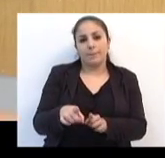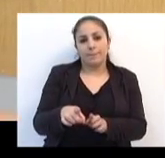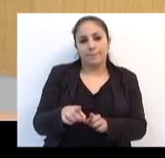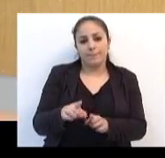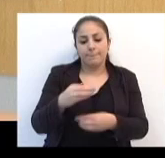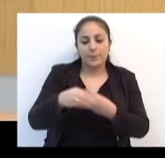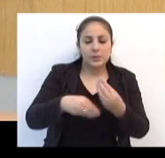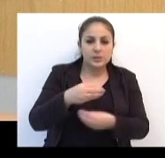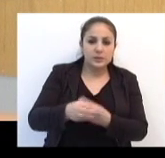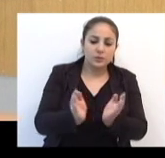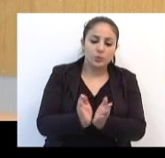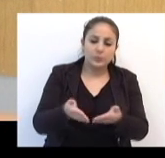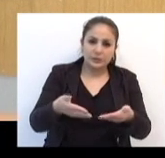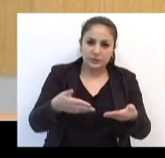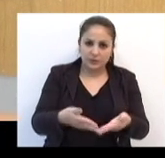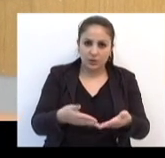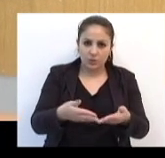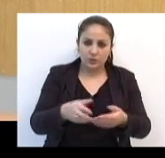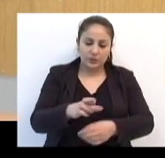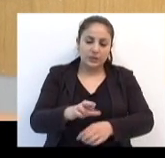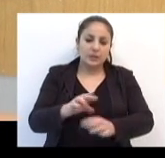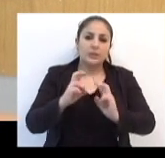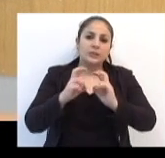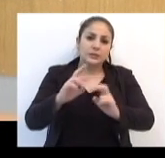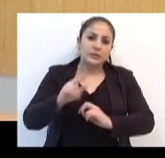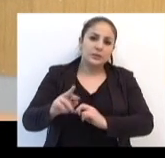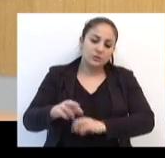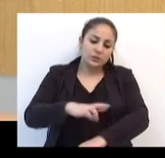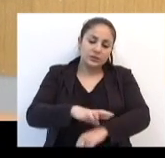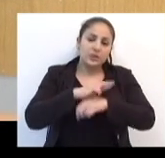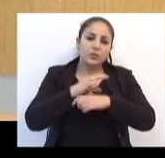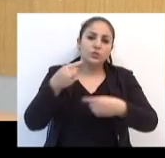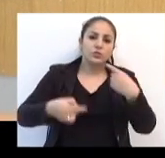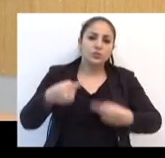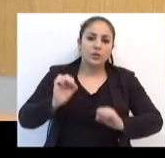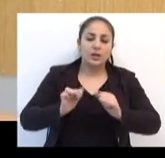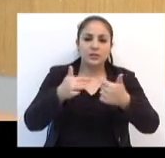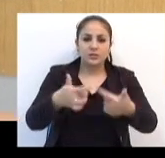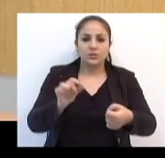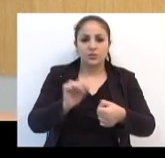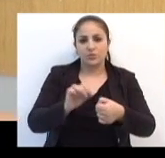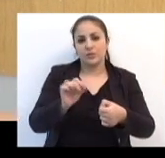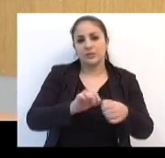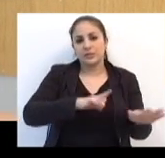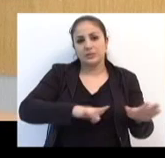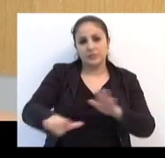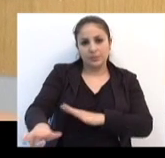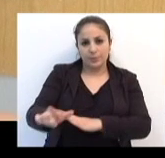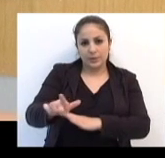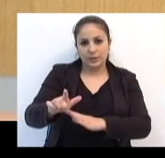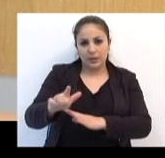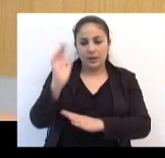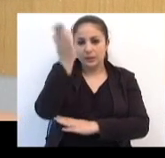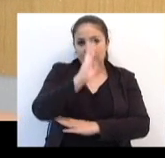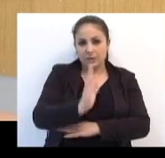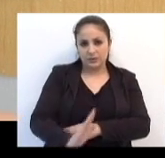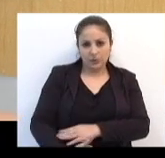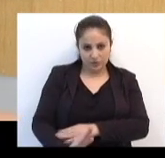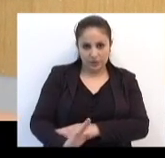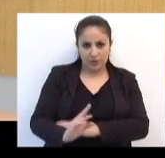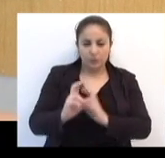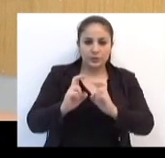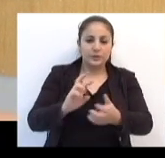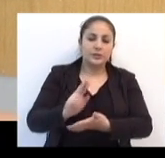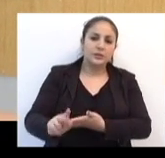Defesa do Trânsito Seguro debateu as ações que serão realizadas na Semana Nacional do Trânsito. Ela iniciou